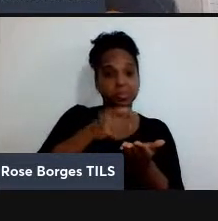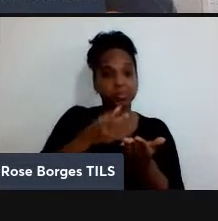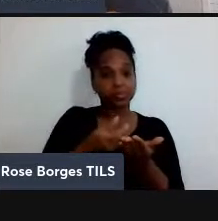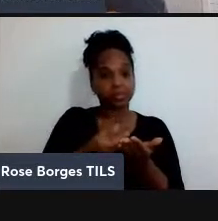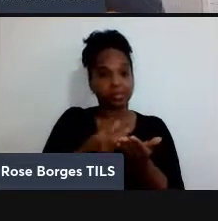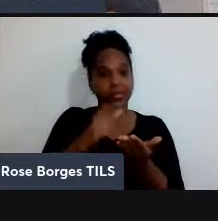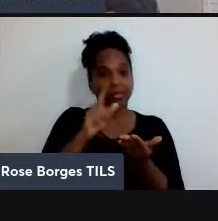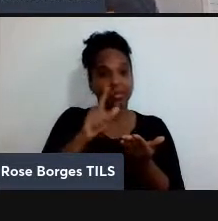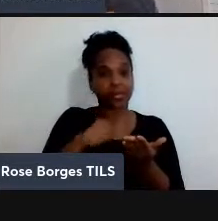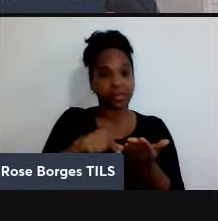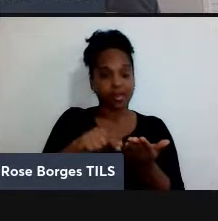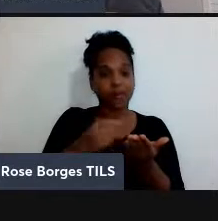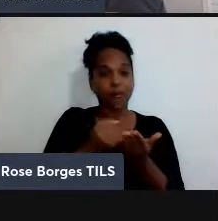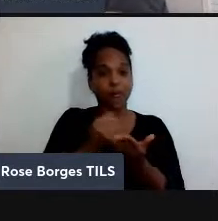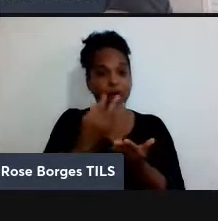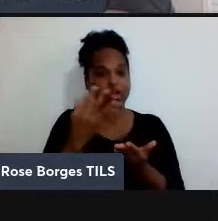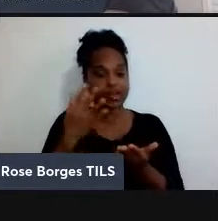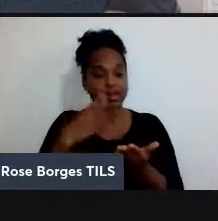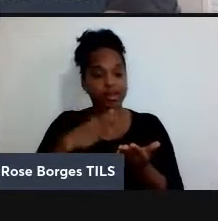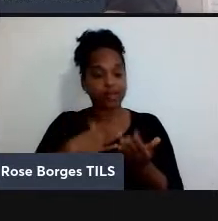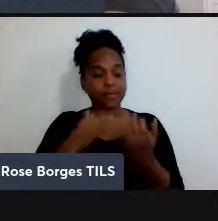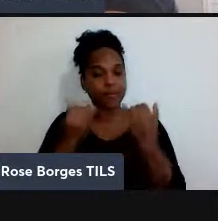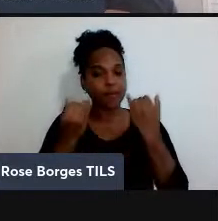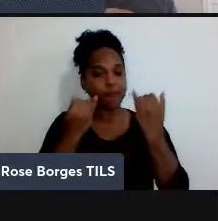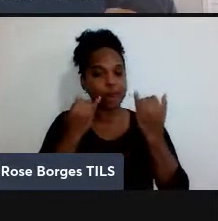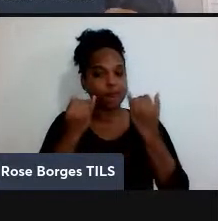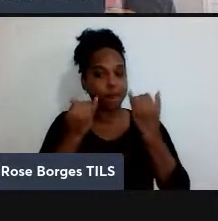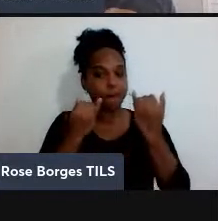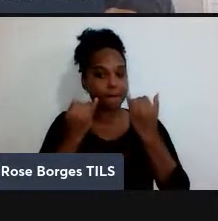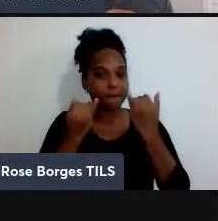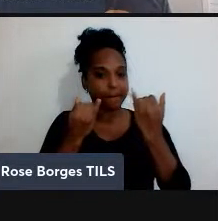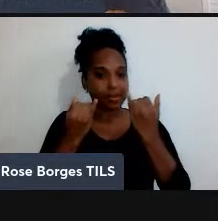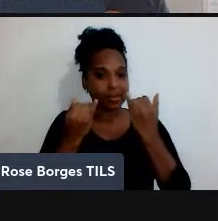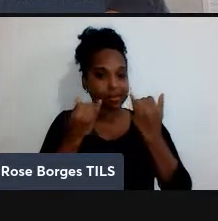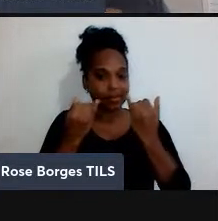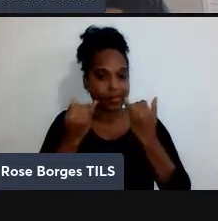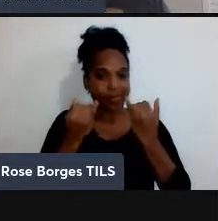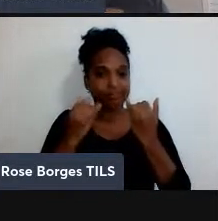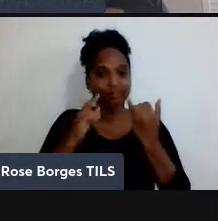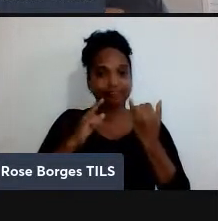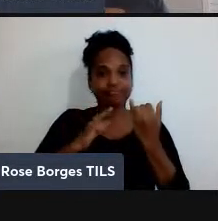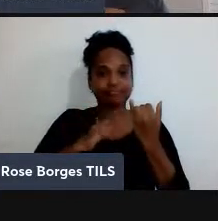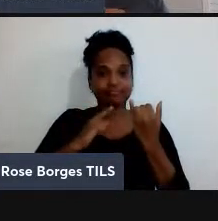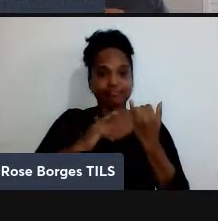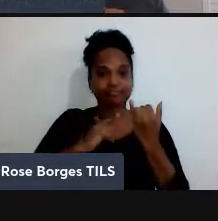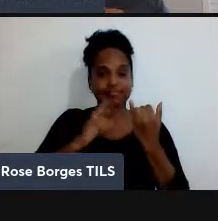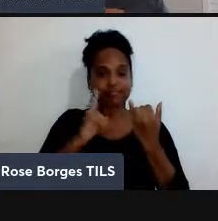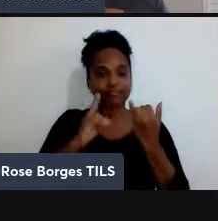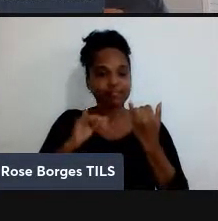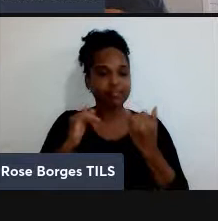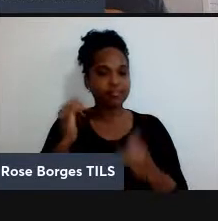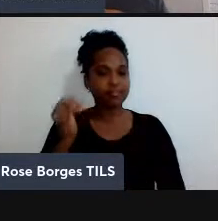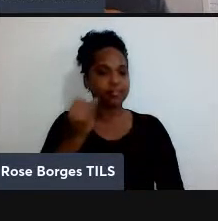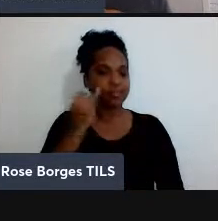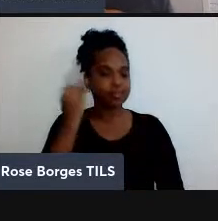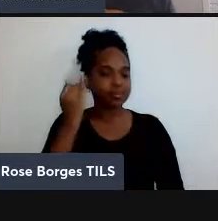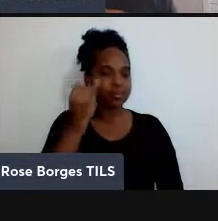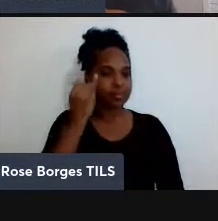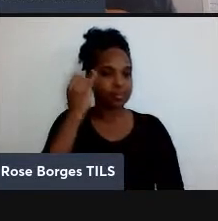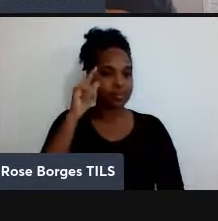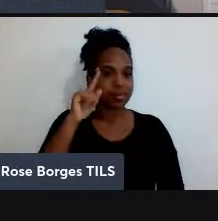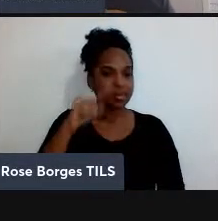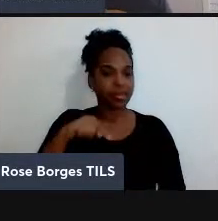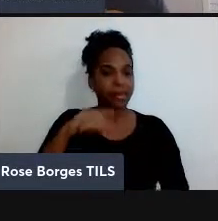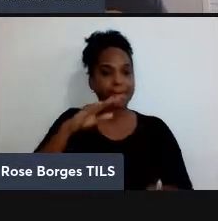a minha quantidade de informação é máxima. Então, esse passo, ele foi essencial. Foi a matematização da